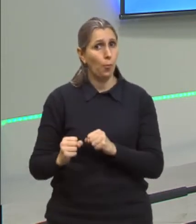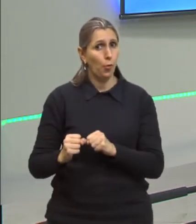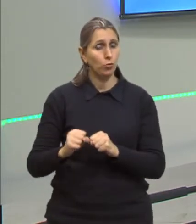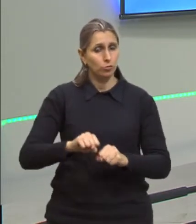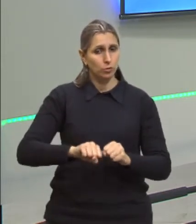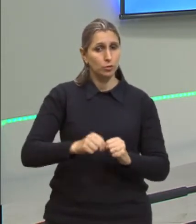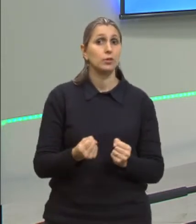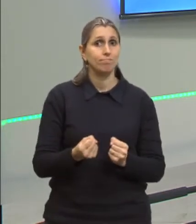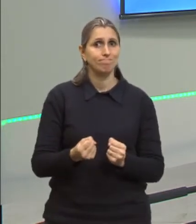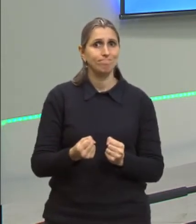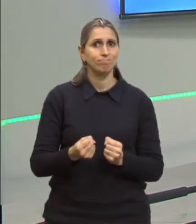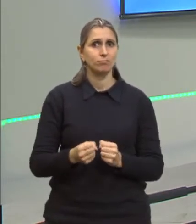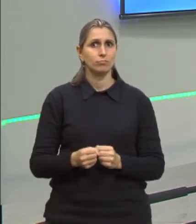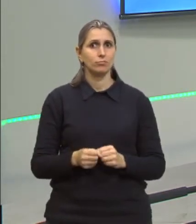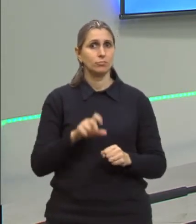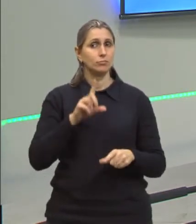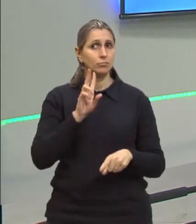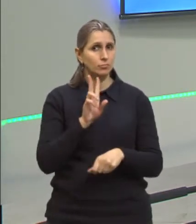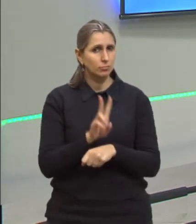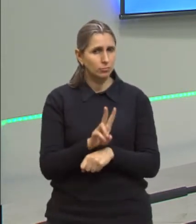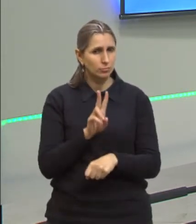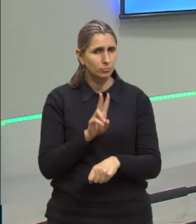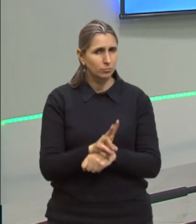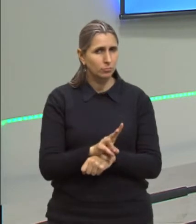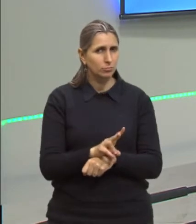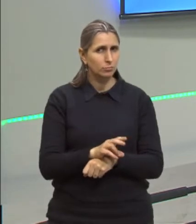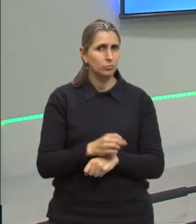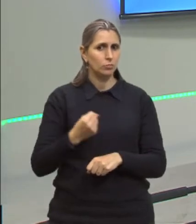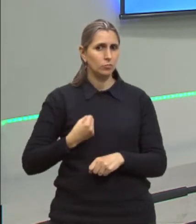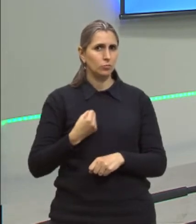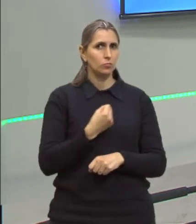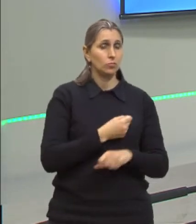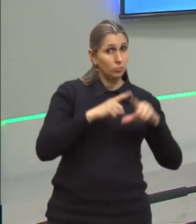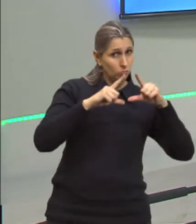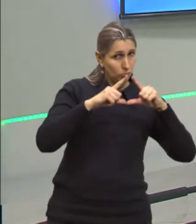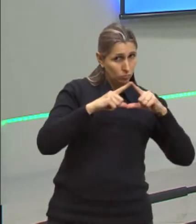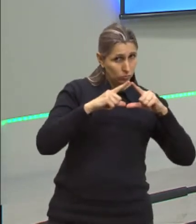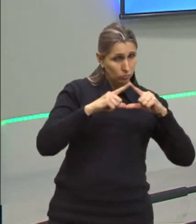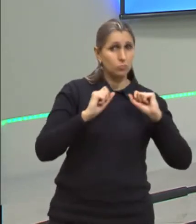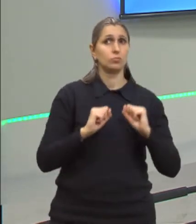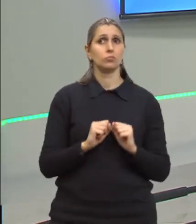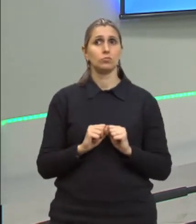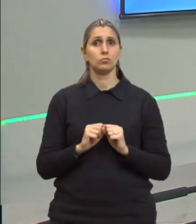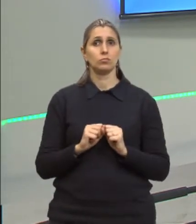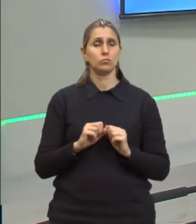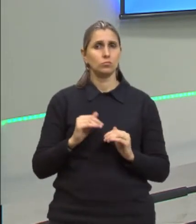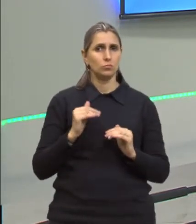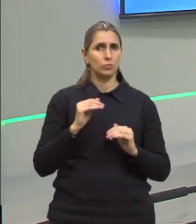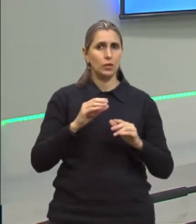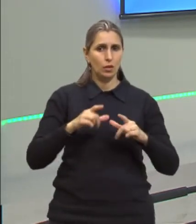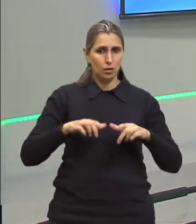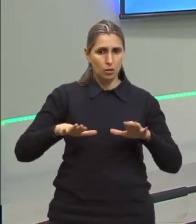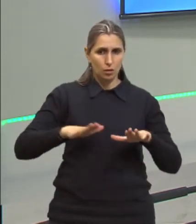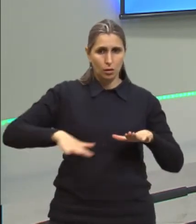esse acidente. Então, temos que cuidar. O coeficiente de dilatação superficial,